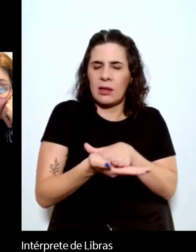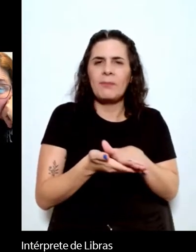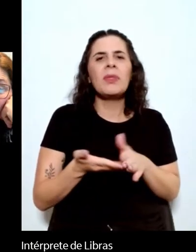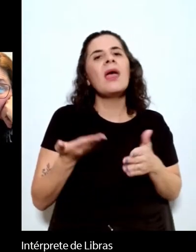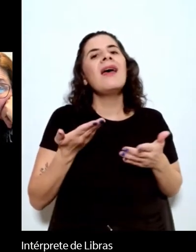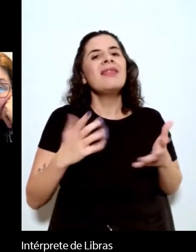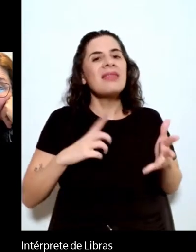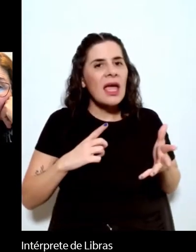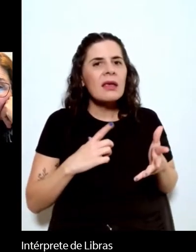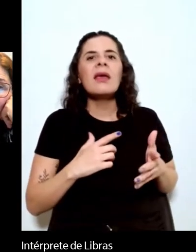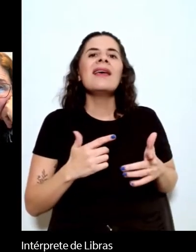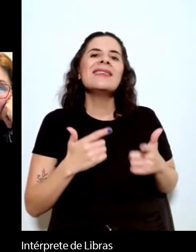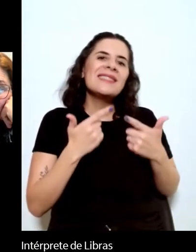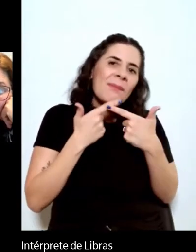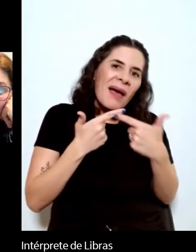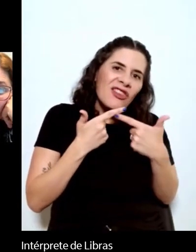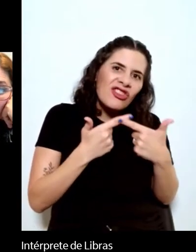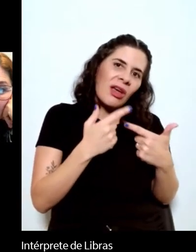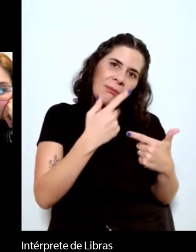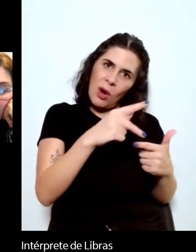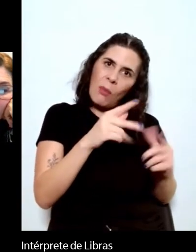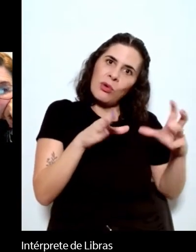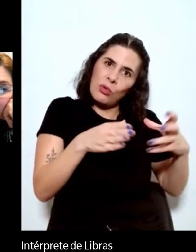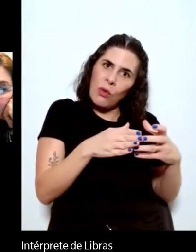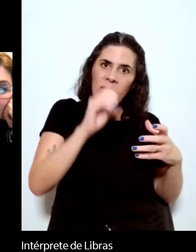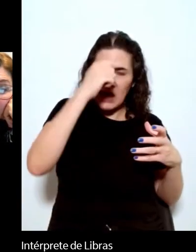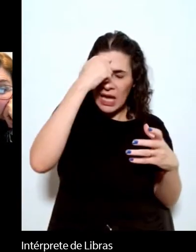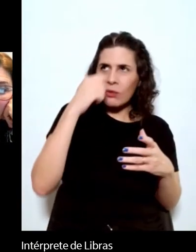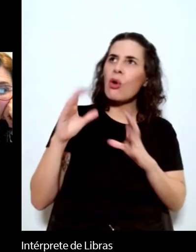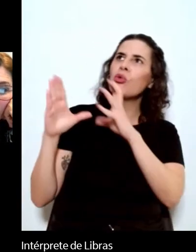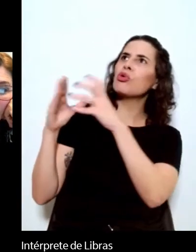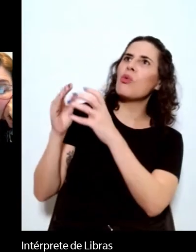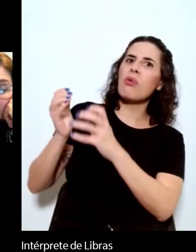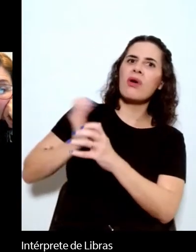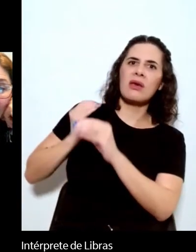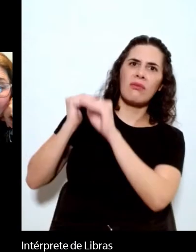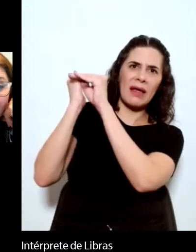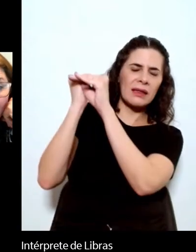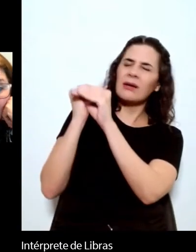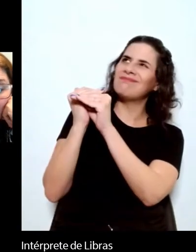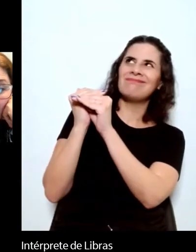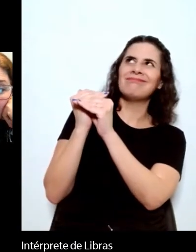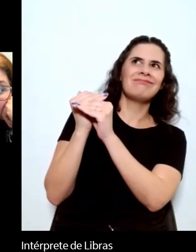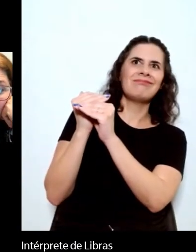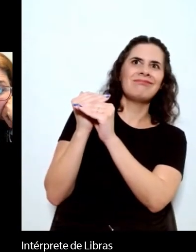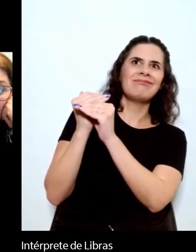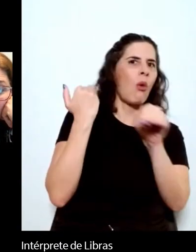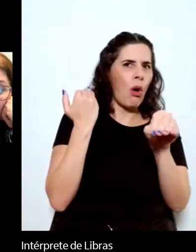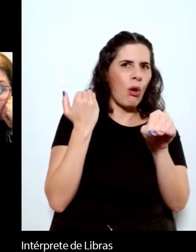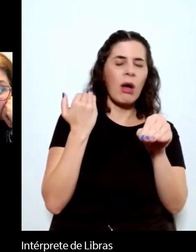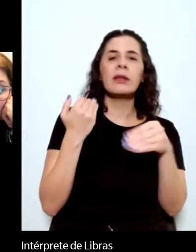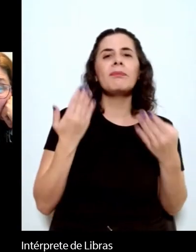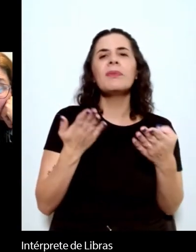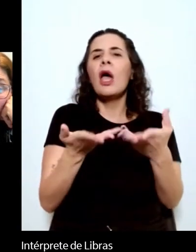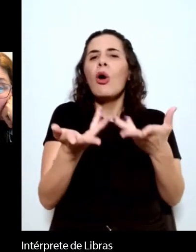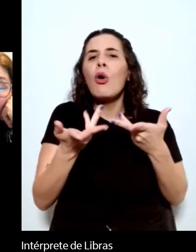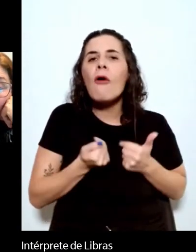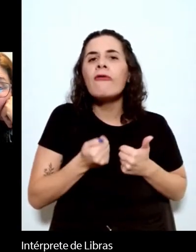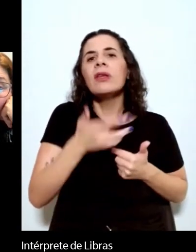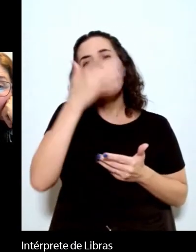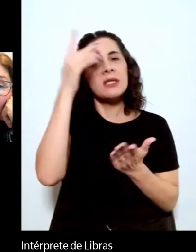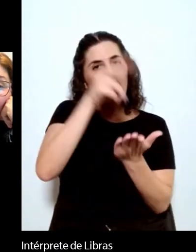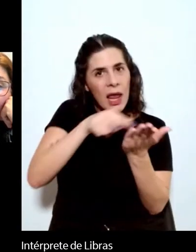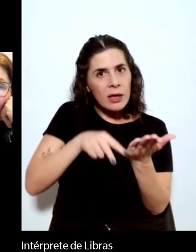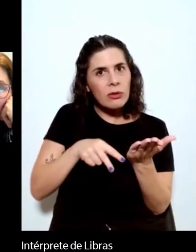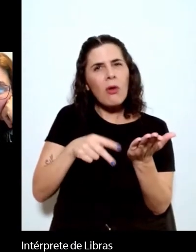e desaprovam a mentalidade da classe dominante. Dessa forma, eles levam o leitor a questionar a detenção